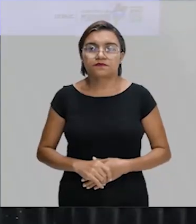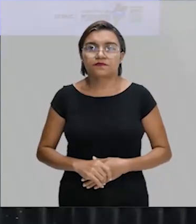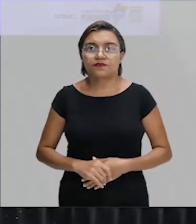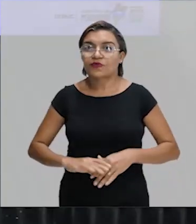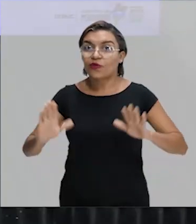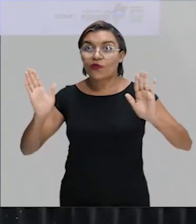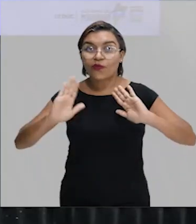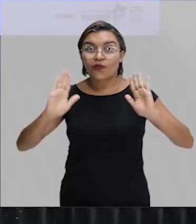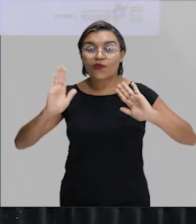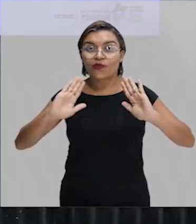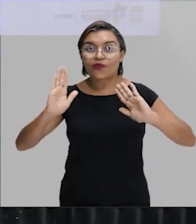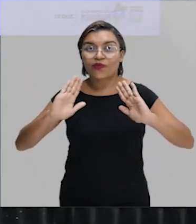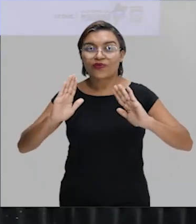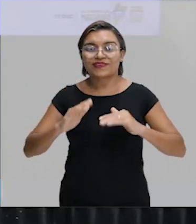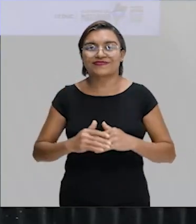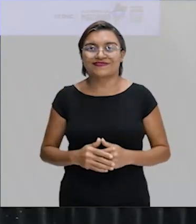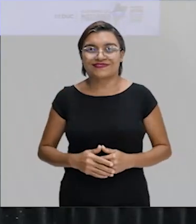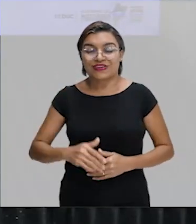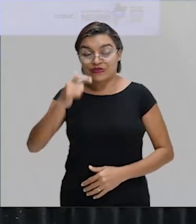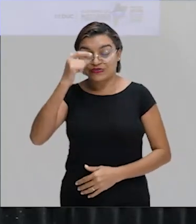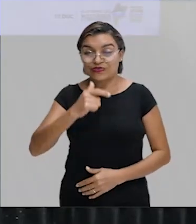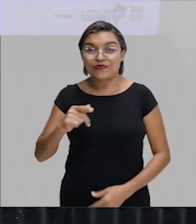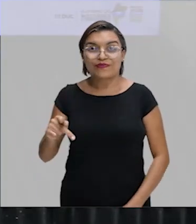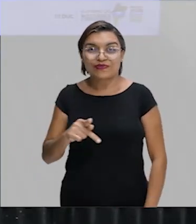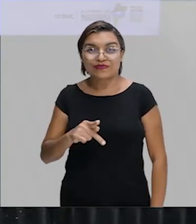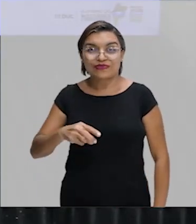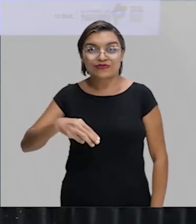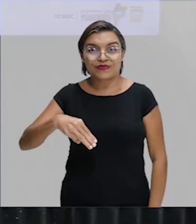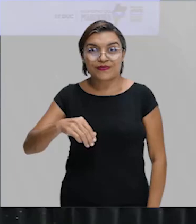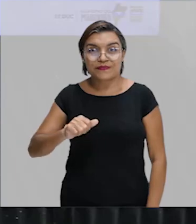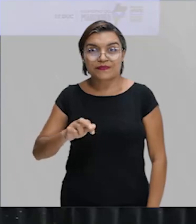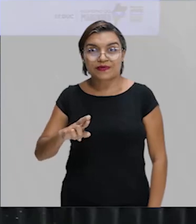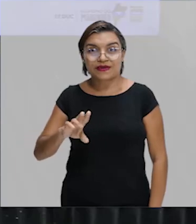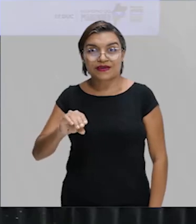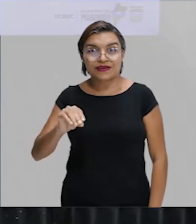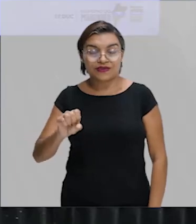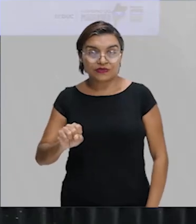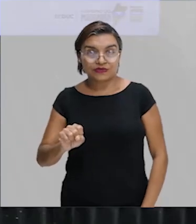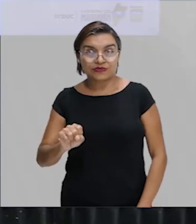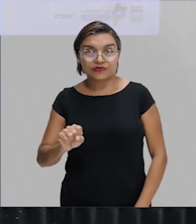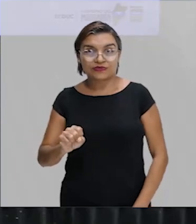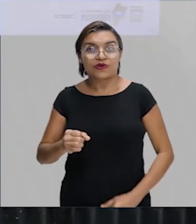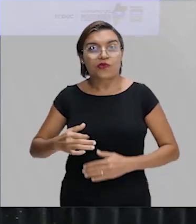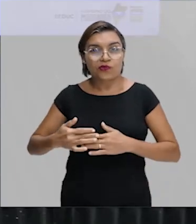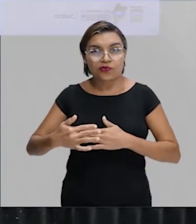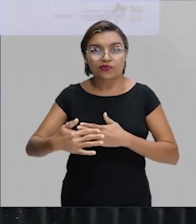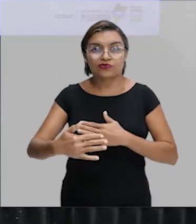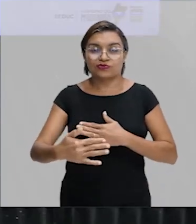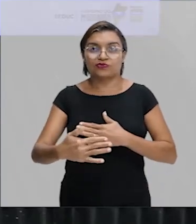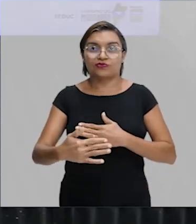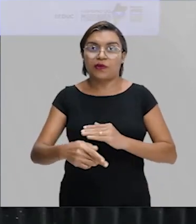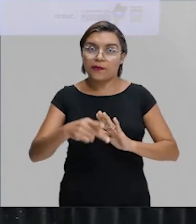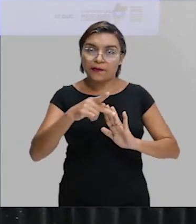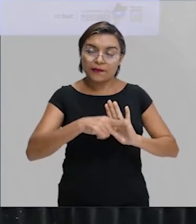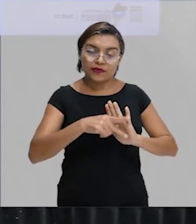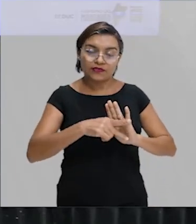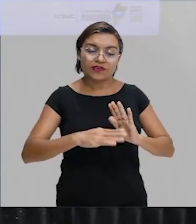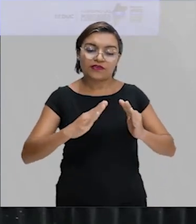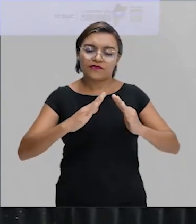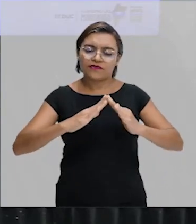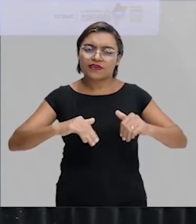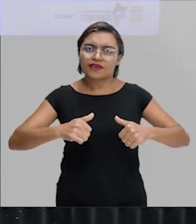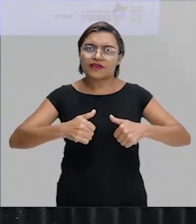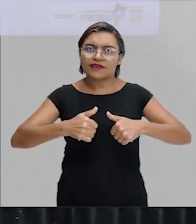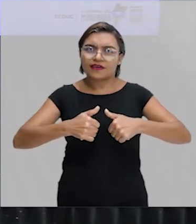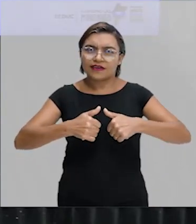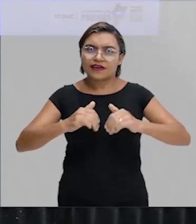Fala galerinha bonita, professor Marcos Cunha na área para dar continuidade ao nosso projeto Fique em